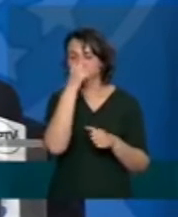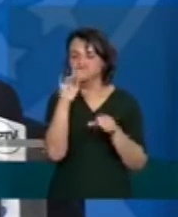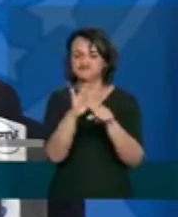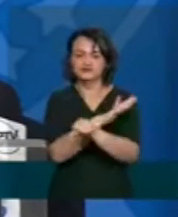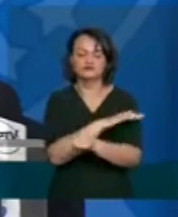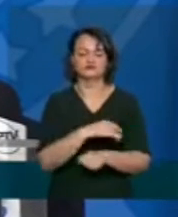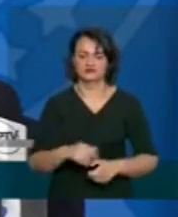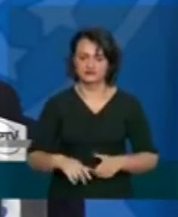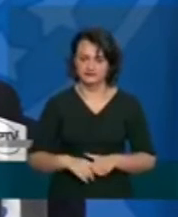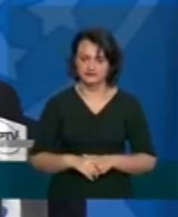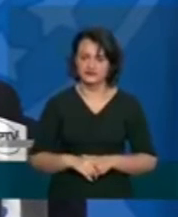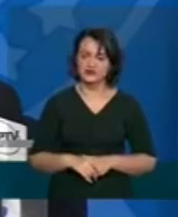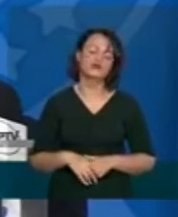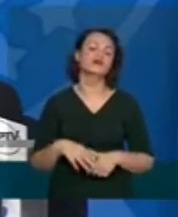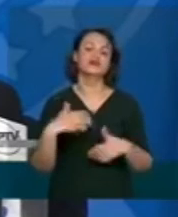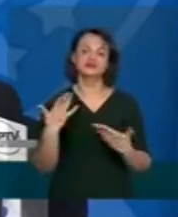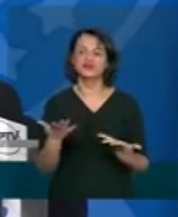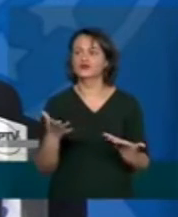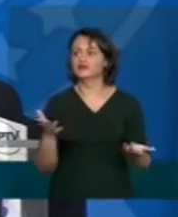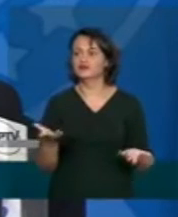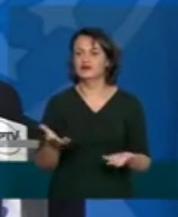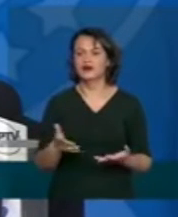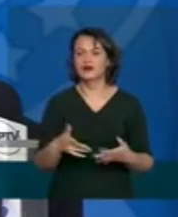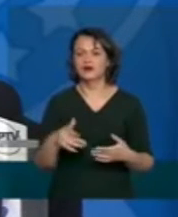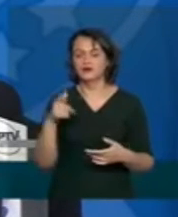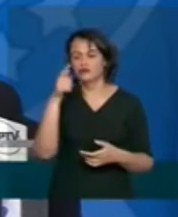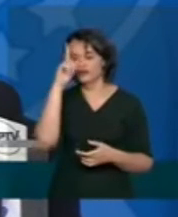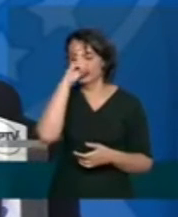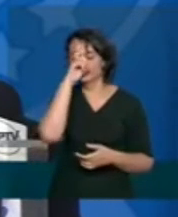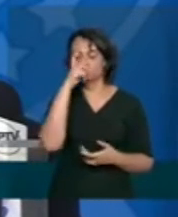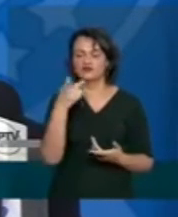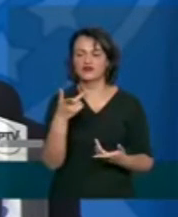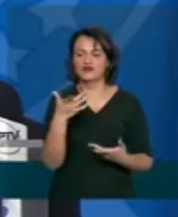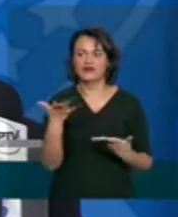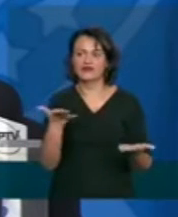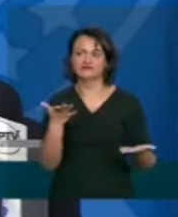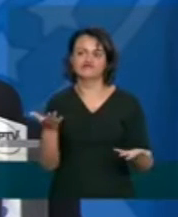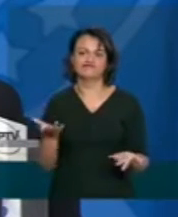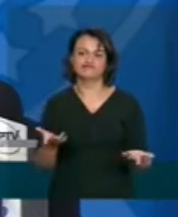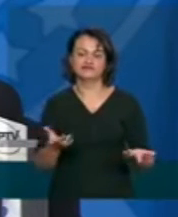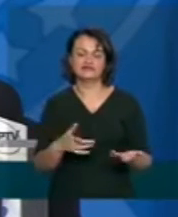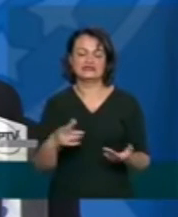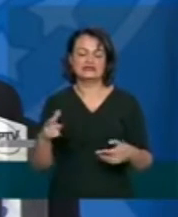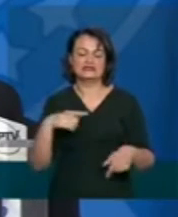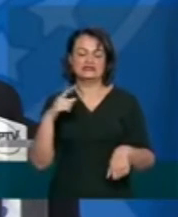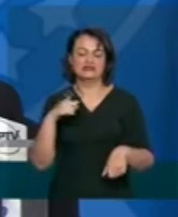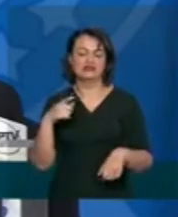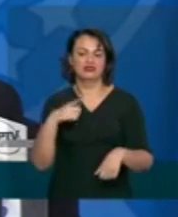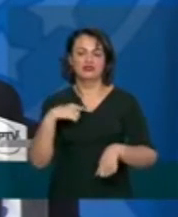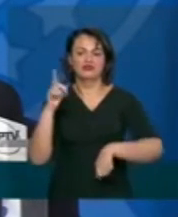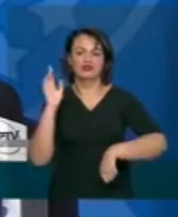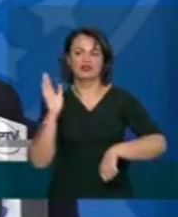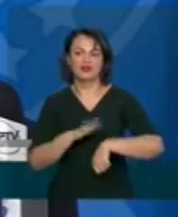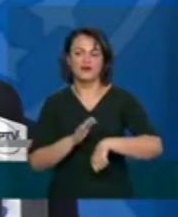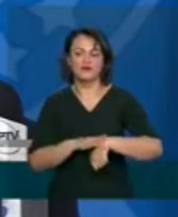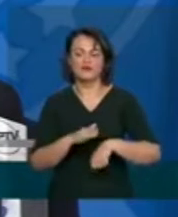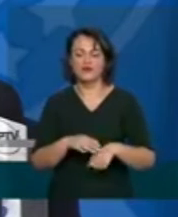atendimentos então não é fácil para eles também terem esse tempo de fazer